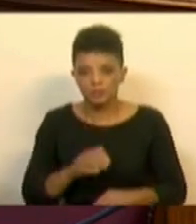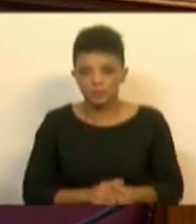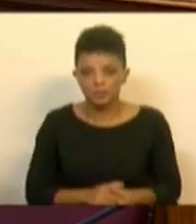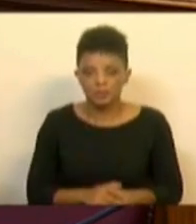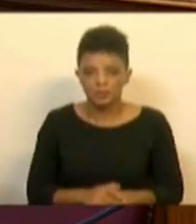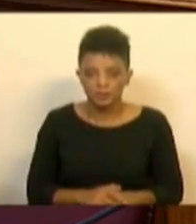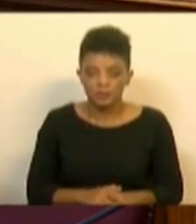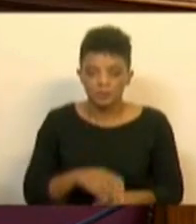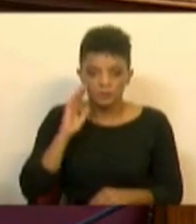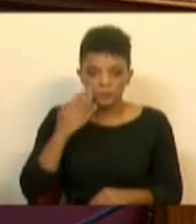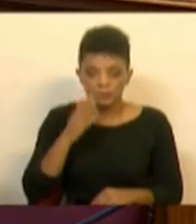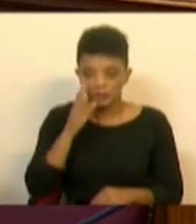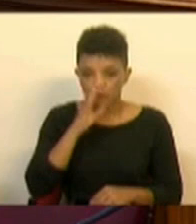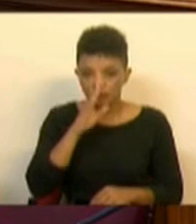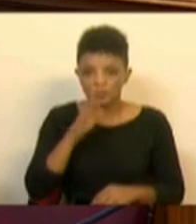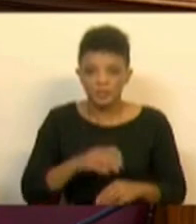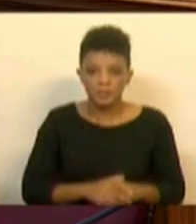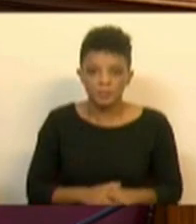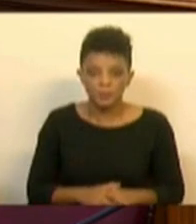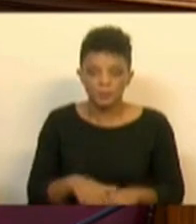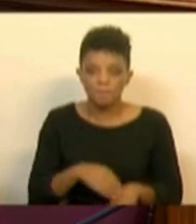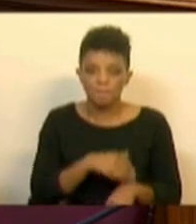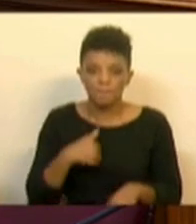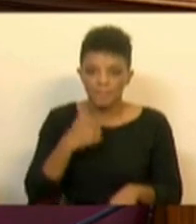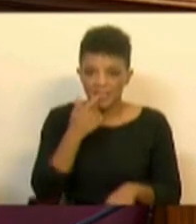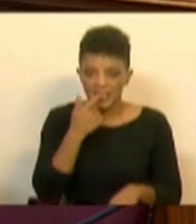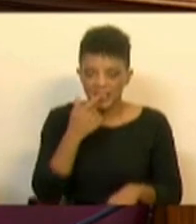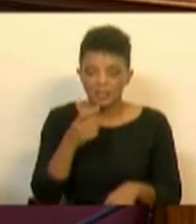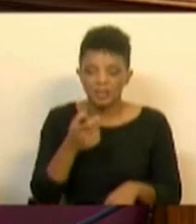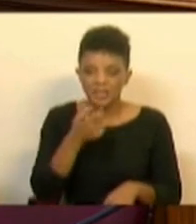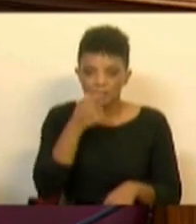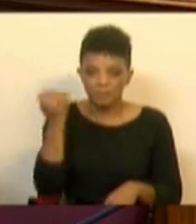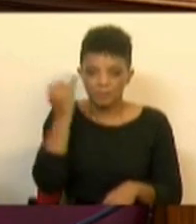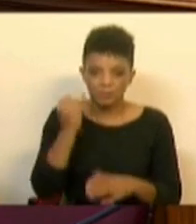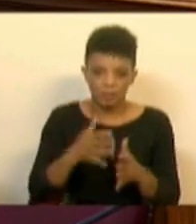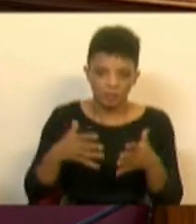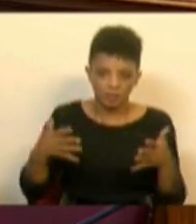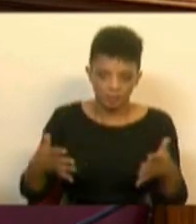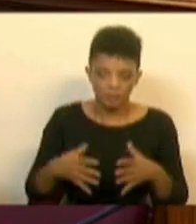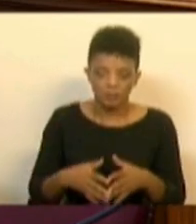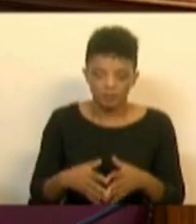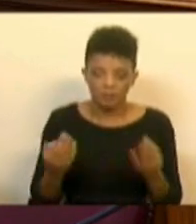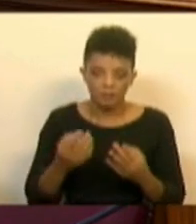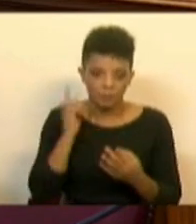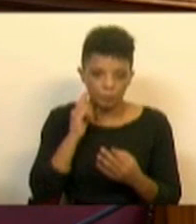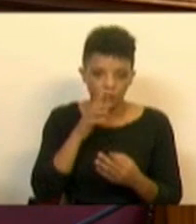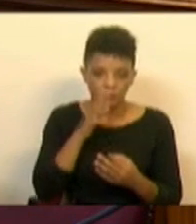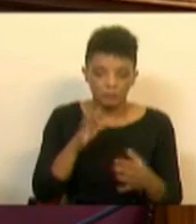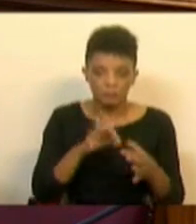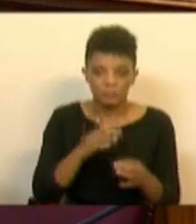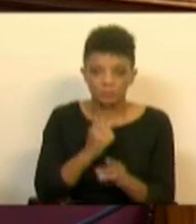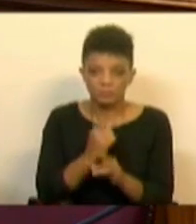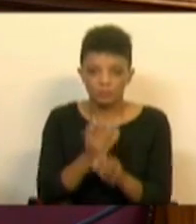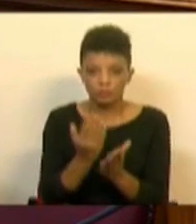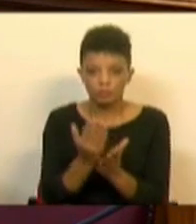Sabemos que a necessidade de recorrer à reabilitação oral com próteses dentárias é grande. É, aliás, de salientar que, de acordo com o